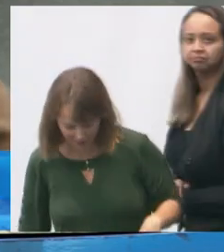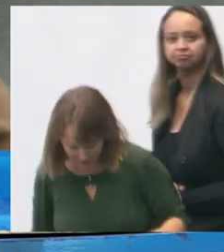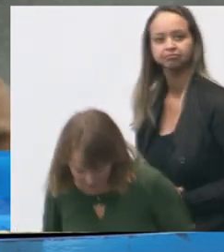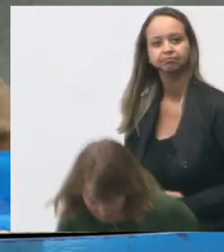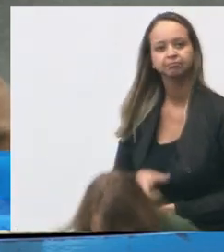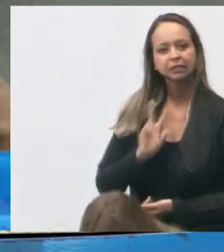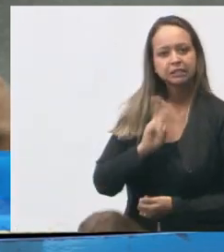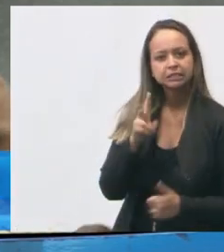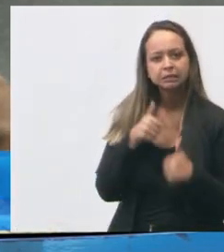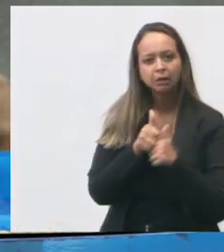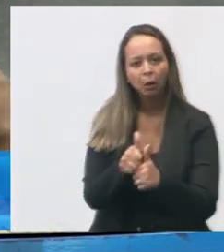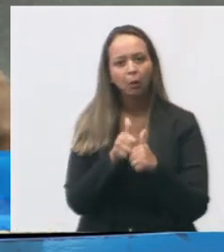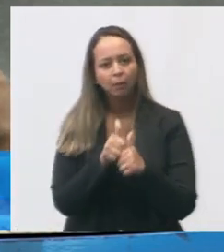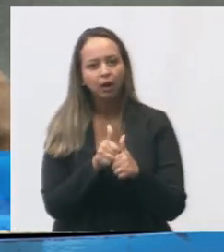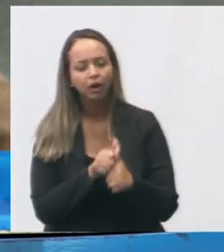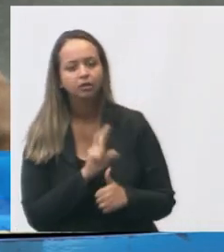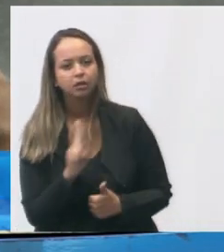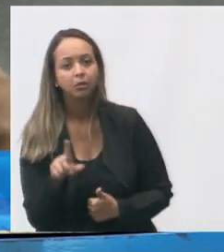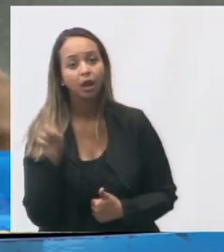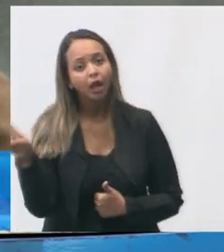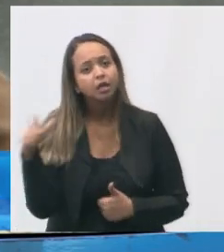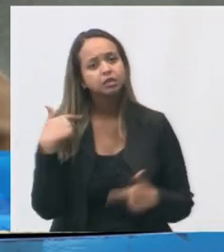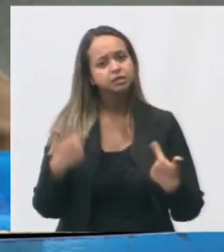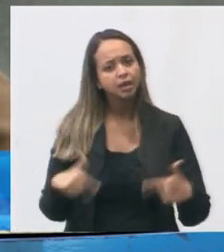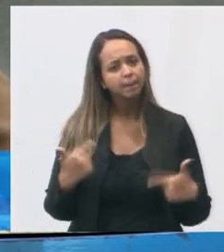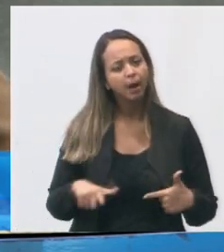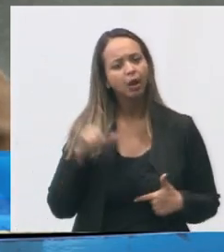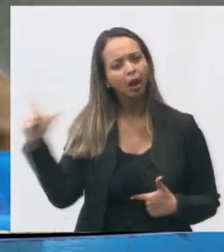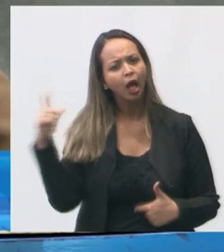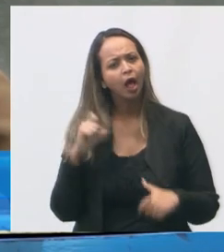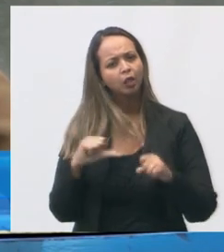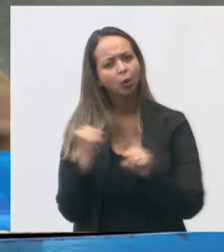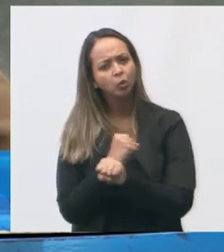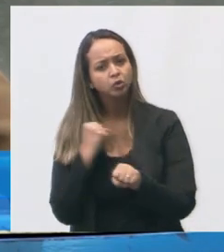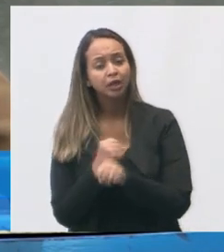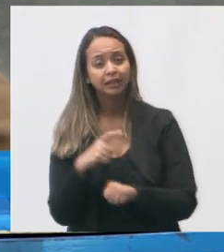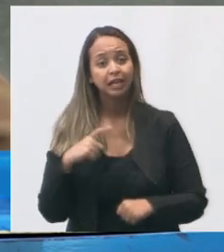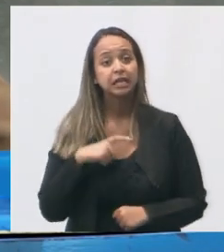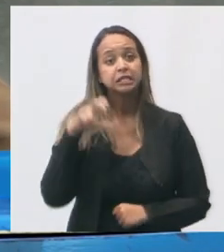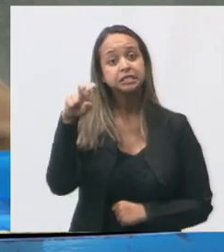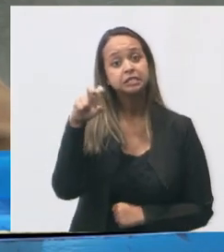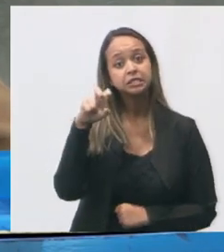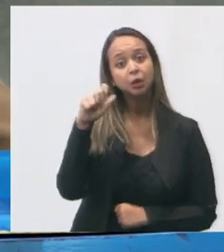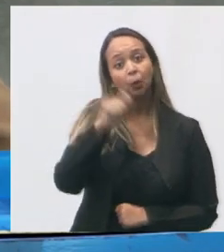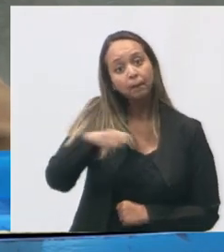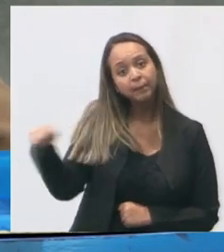trabalhando lá da Tiel Construções têm cinco meses de ticket atrasado.